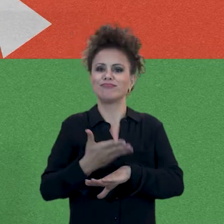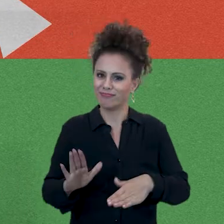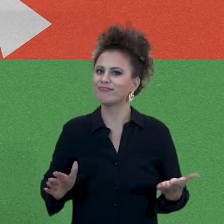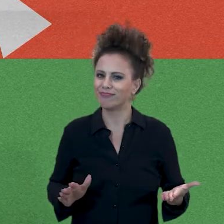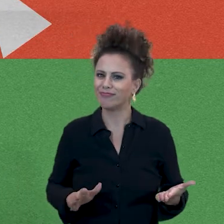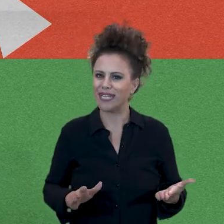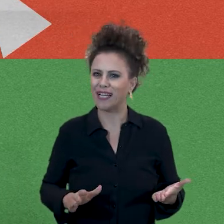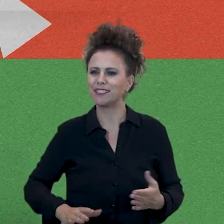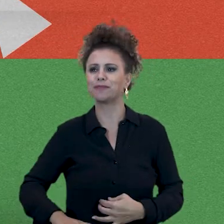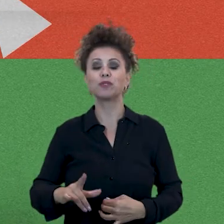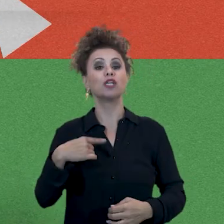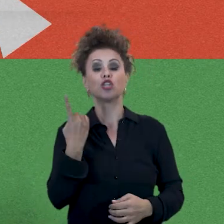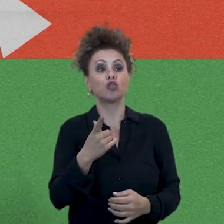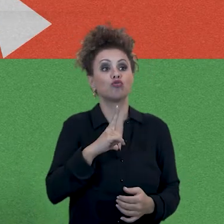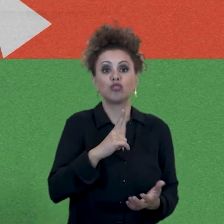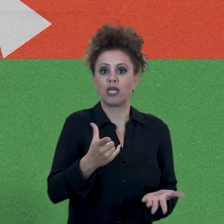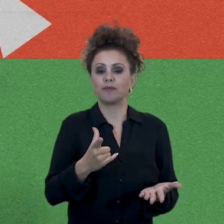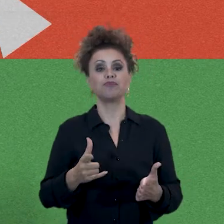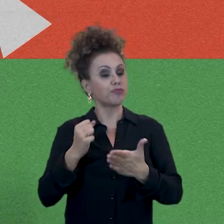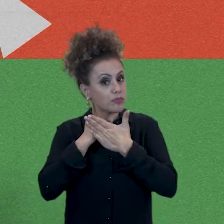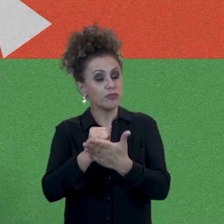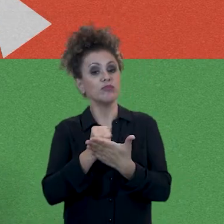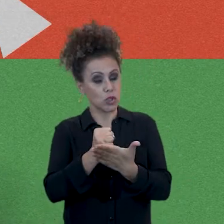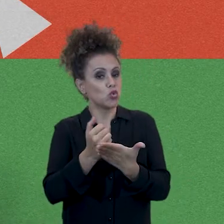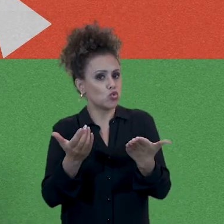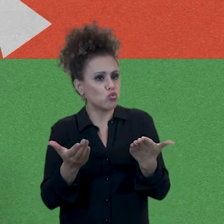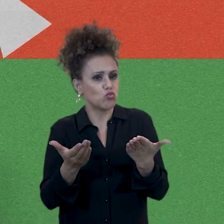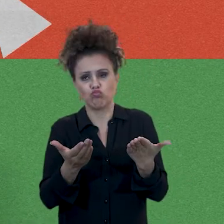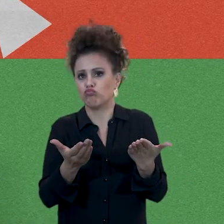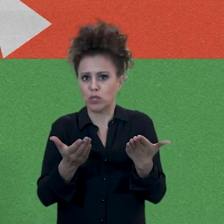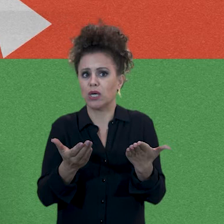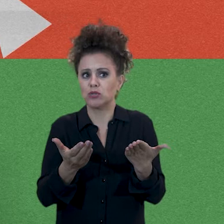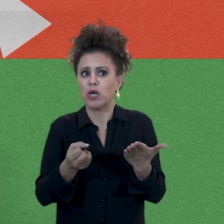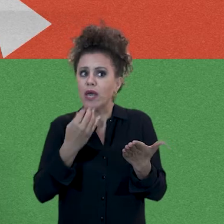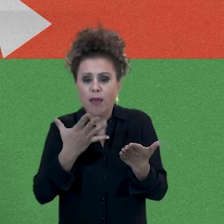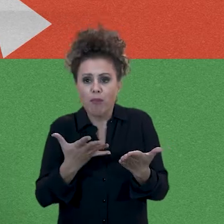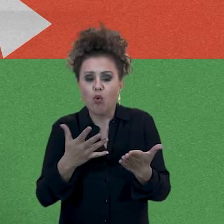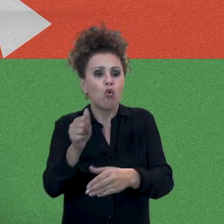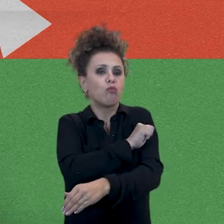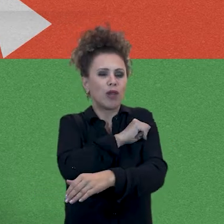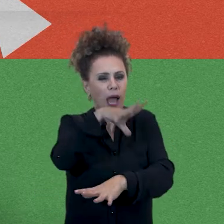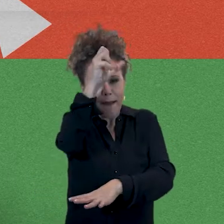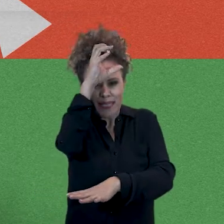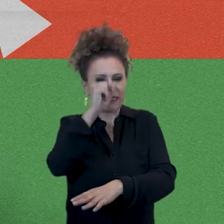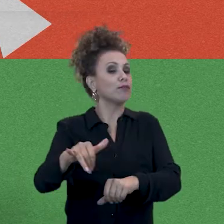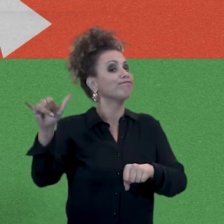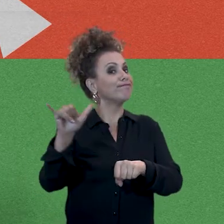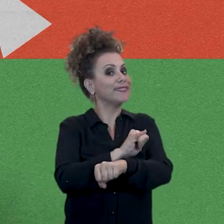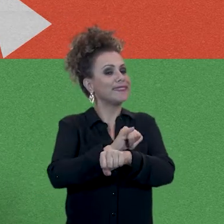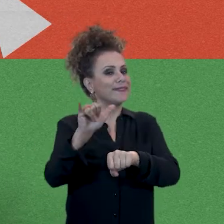têm, vamos dizer assim, contribuído para o amor, né? A atração